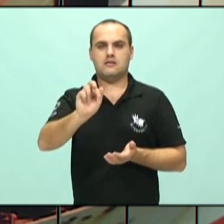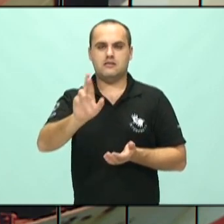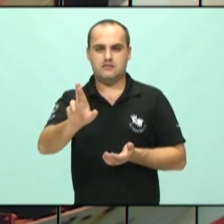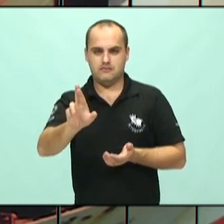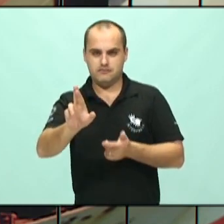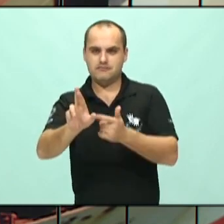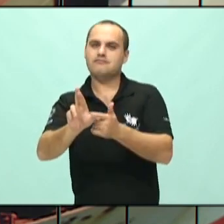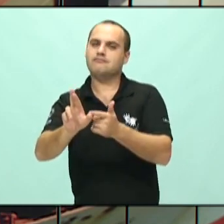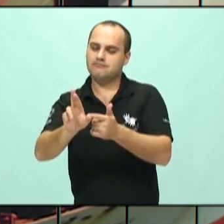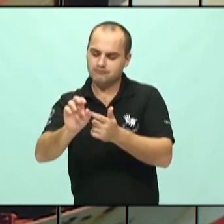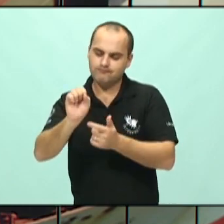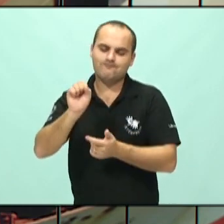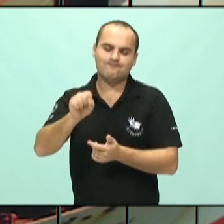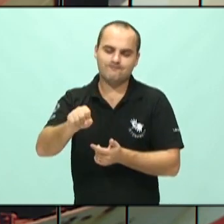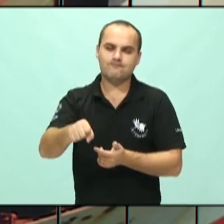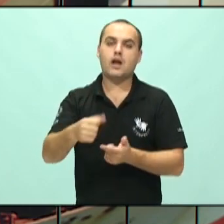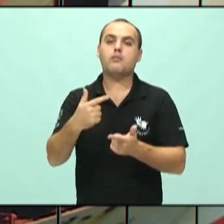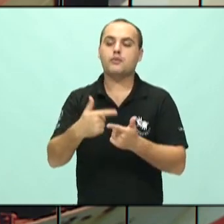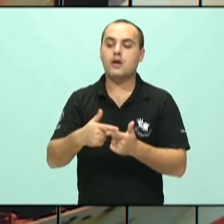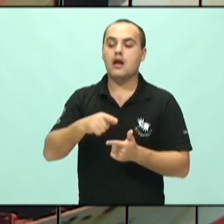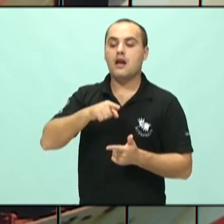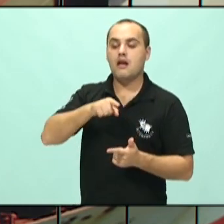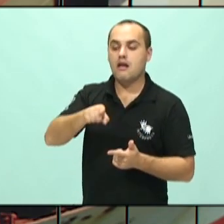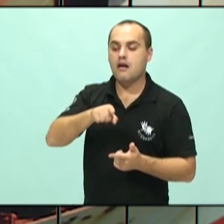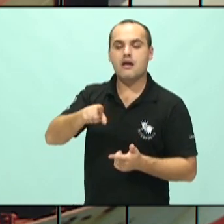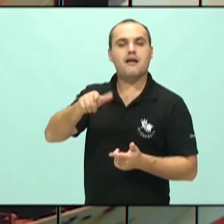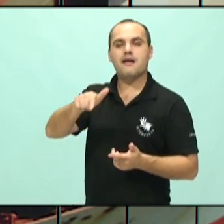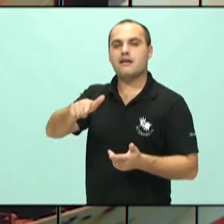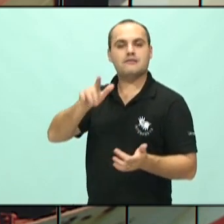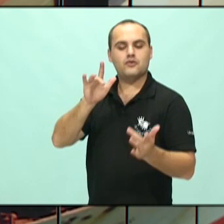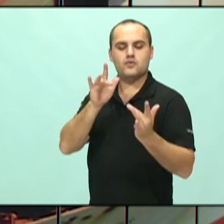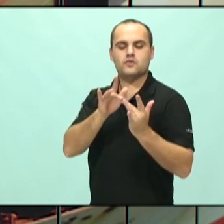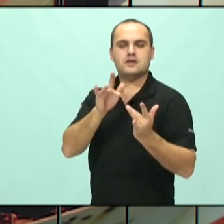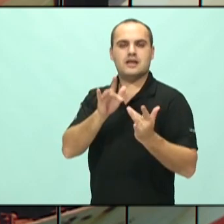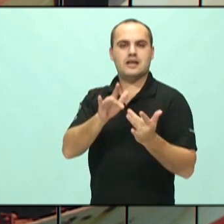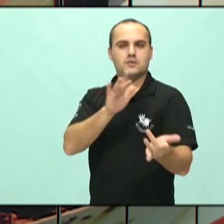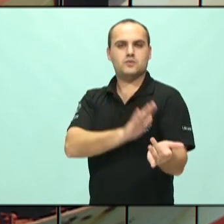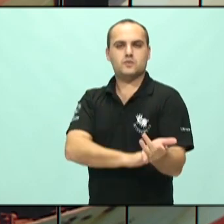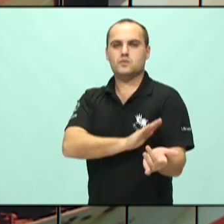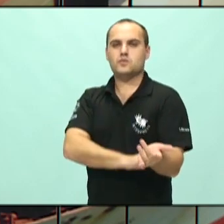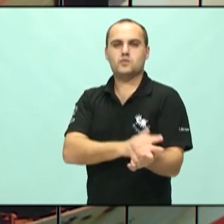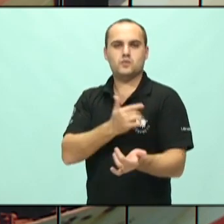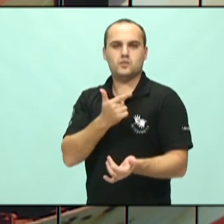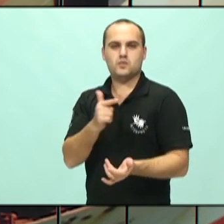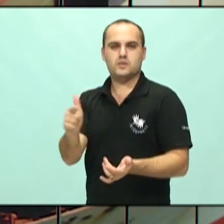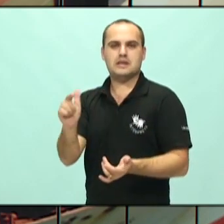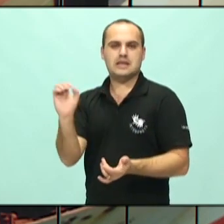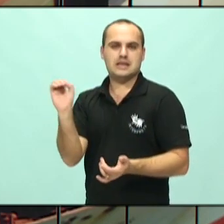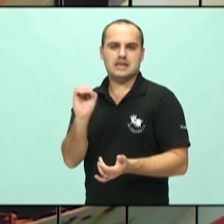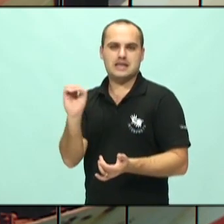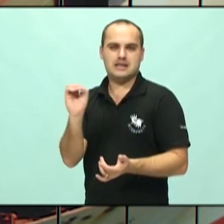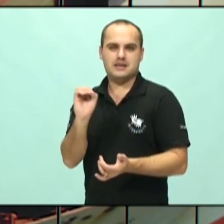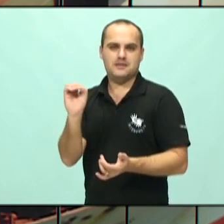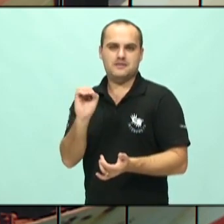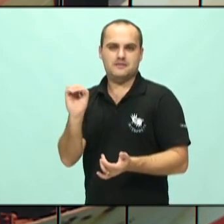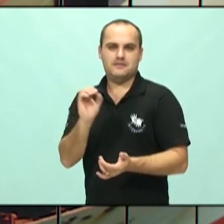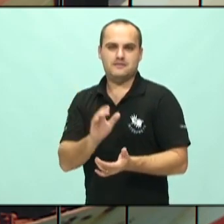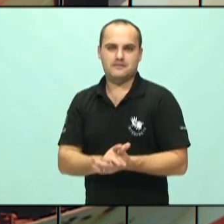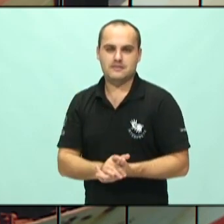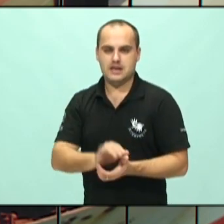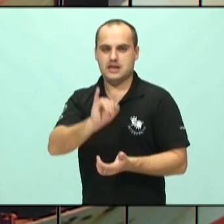aos vícios, levá-lo à busca das drogas ilícitas ou ilícitas. Então a internação é um tratamento muito mais